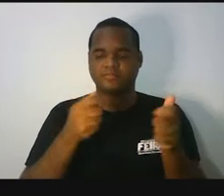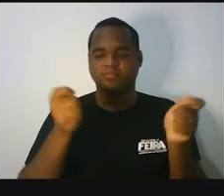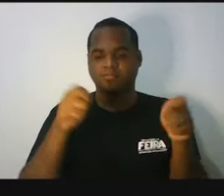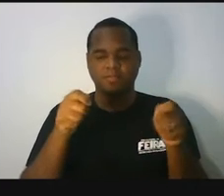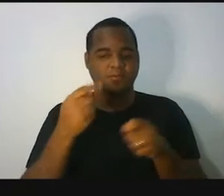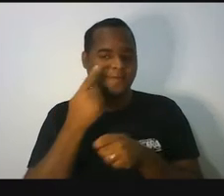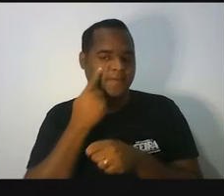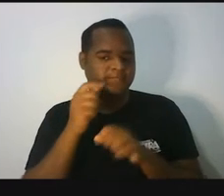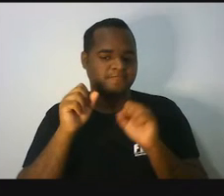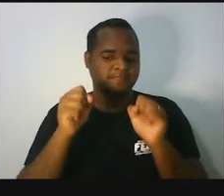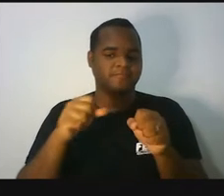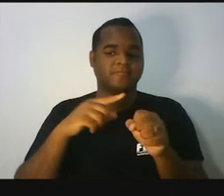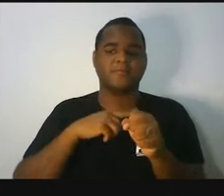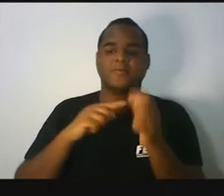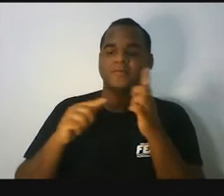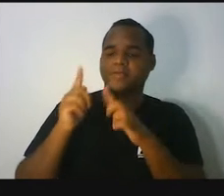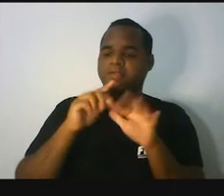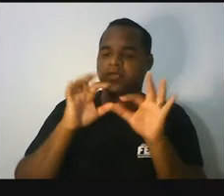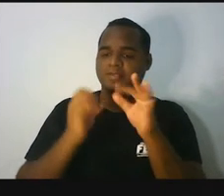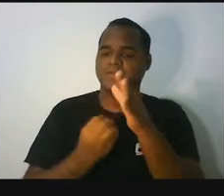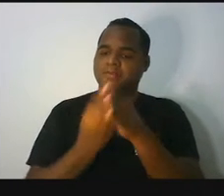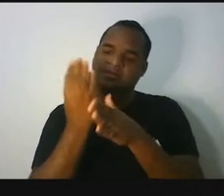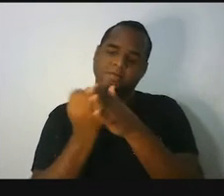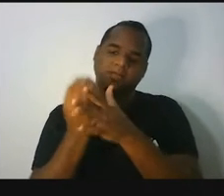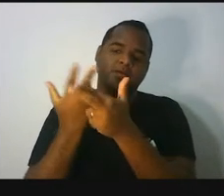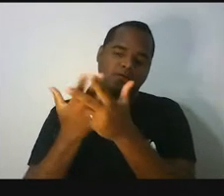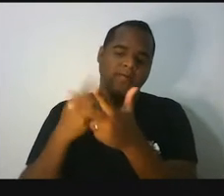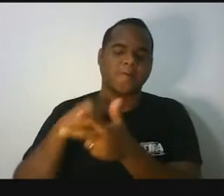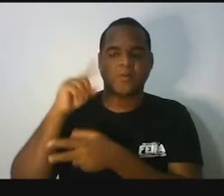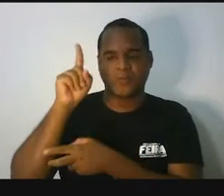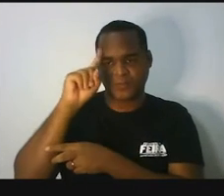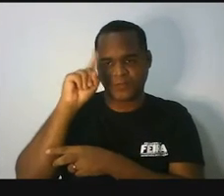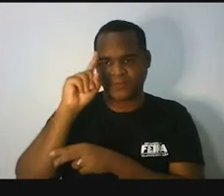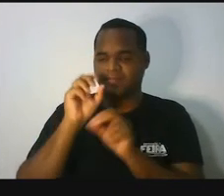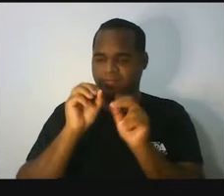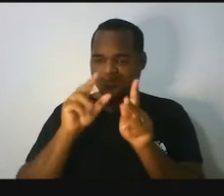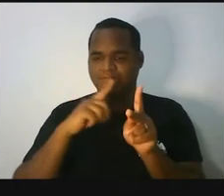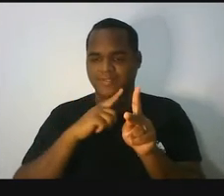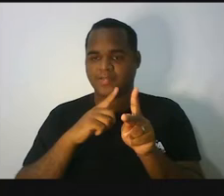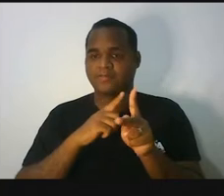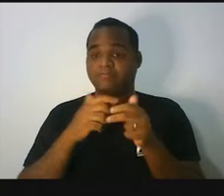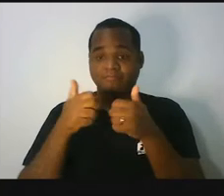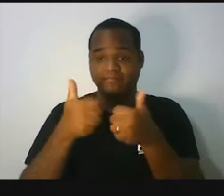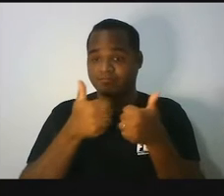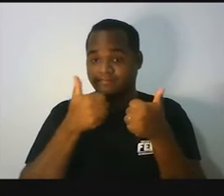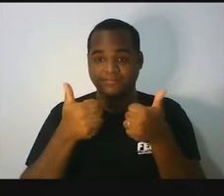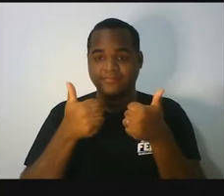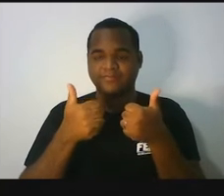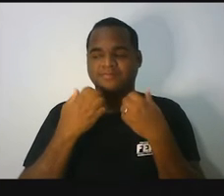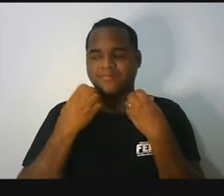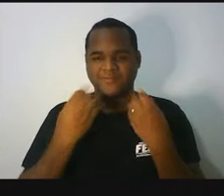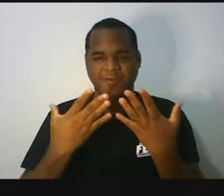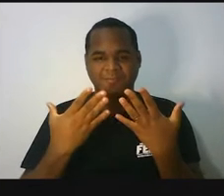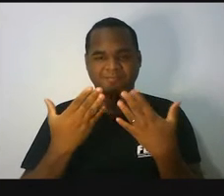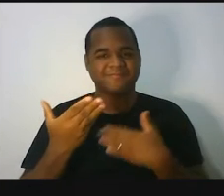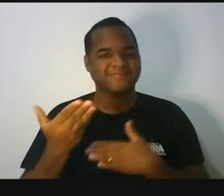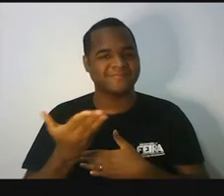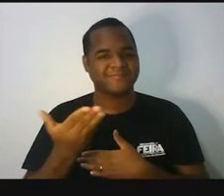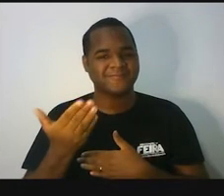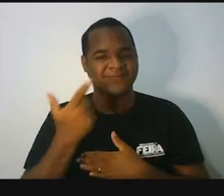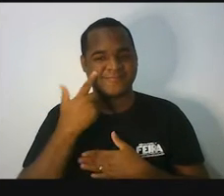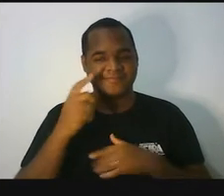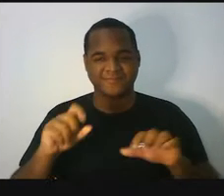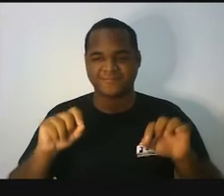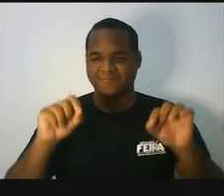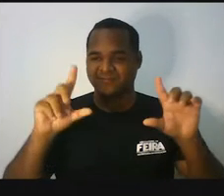com essas situações que possam surgir em nosso cotidiano, tá bom? Belezinha? Bacana? Bom, então é isso, a gente